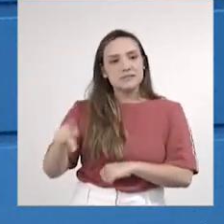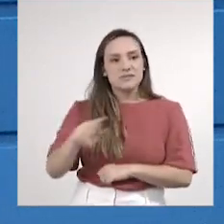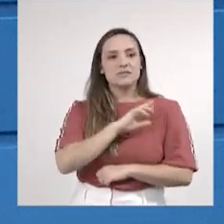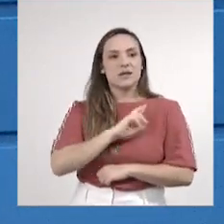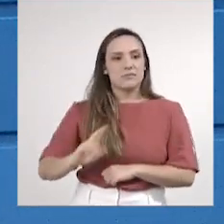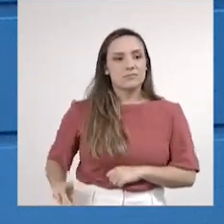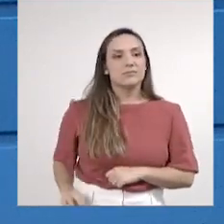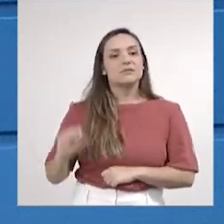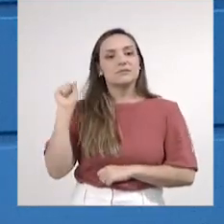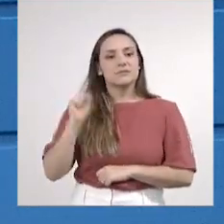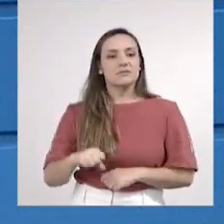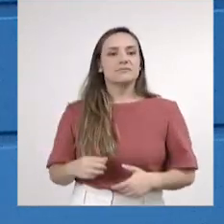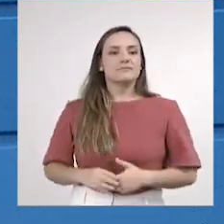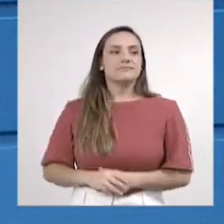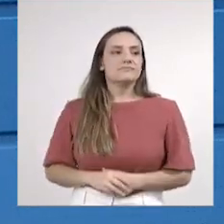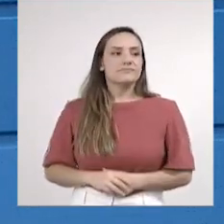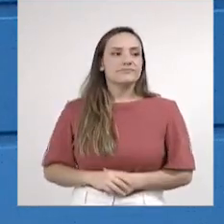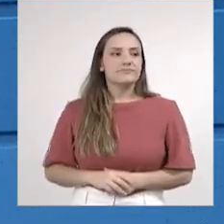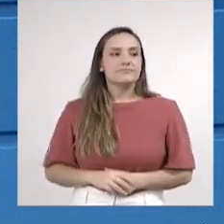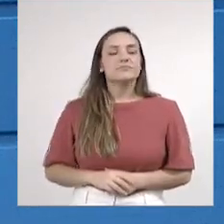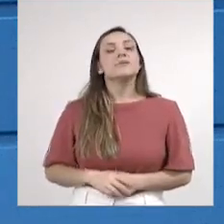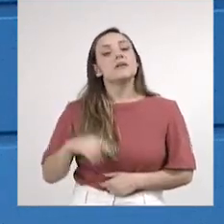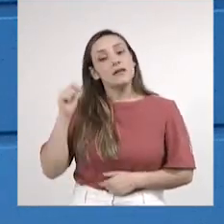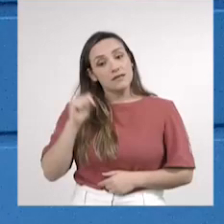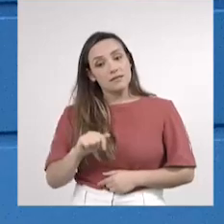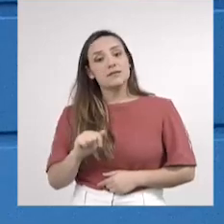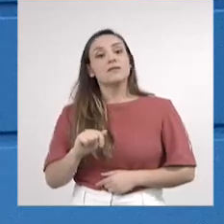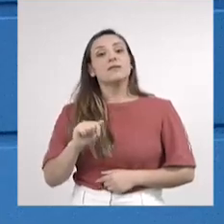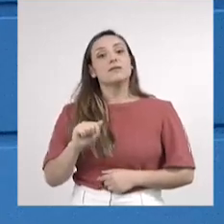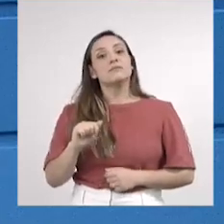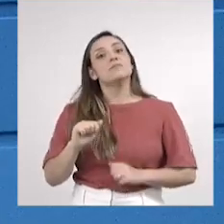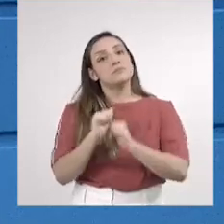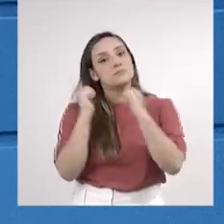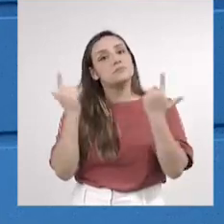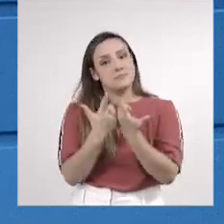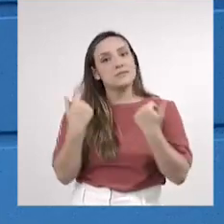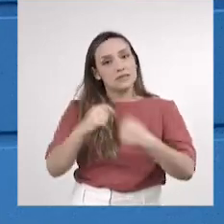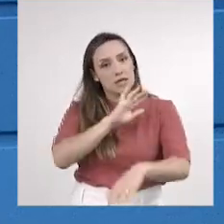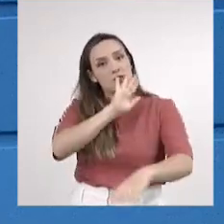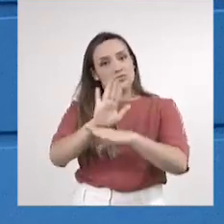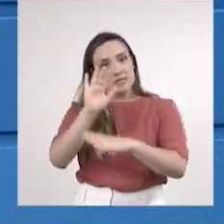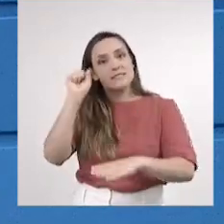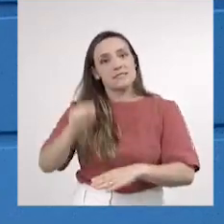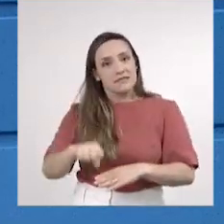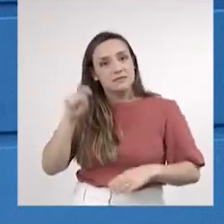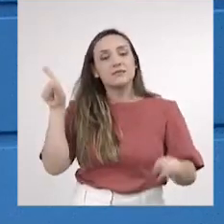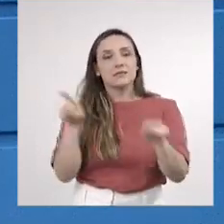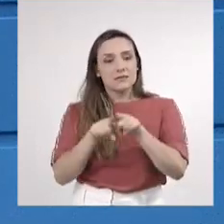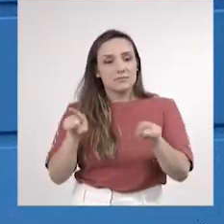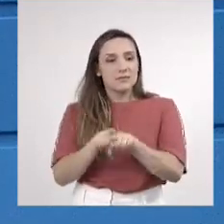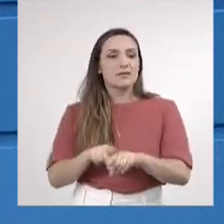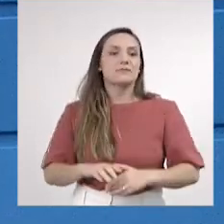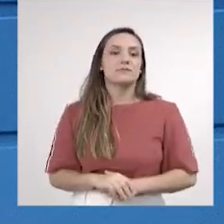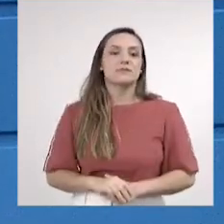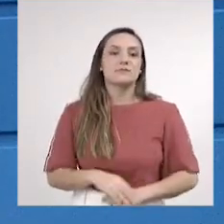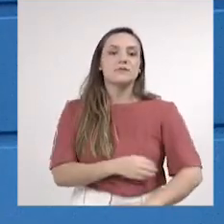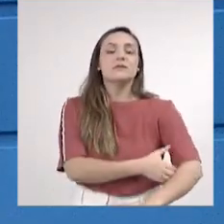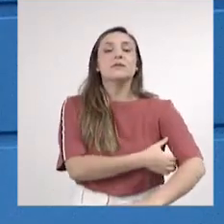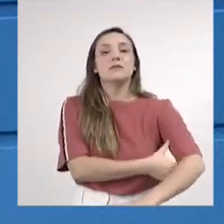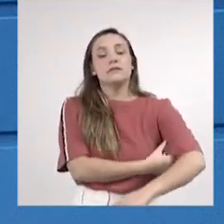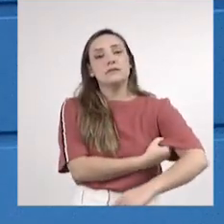naturalmente, essa Casa vai ter que intervir nesse tema também, contribuindo. E, se for necessária autorização